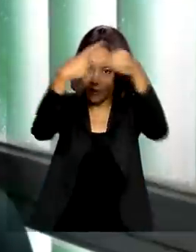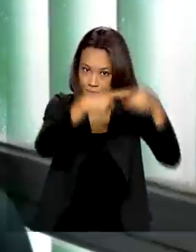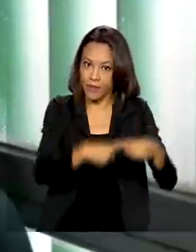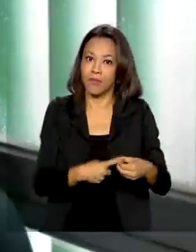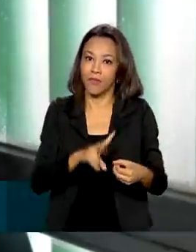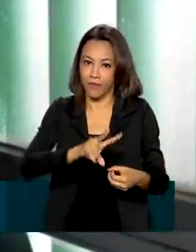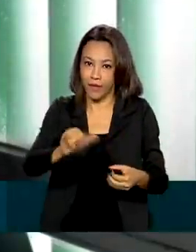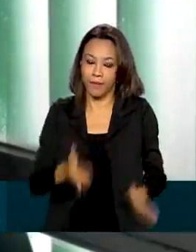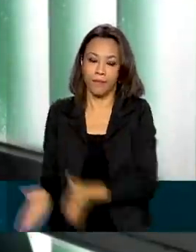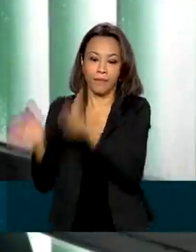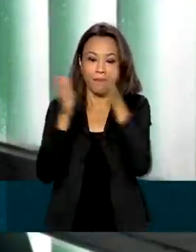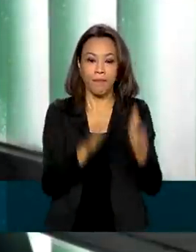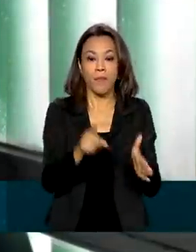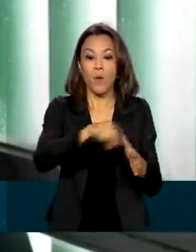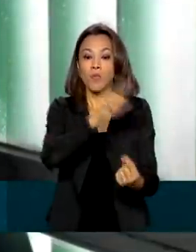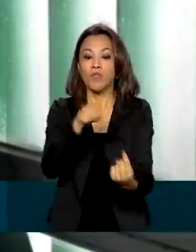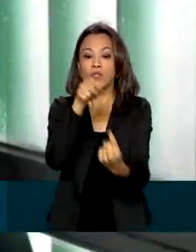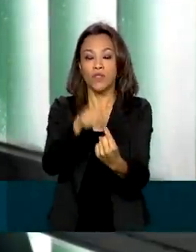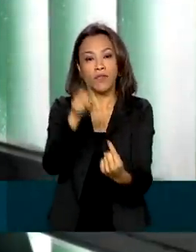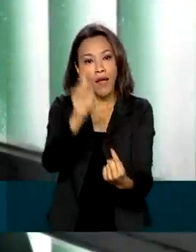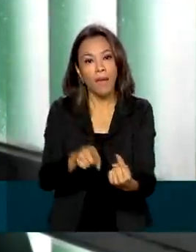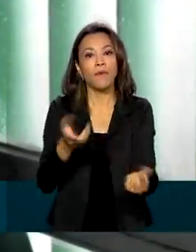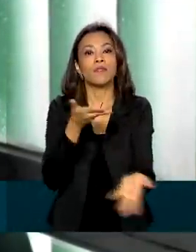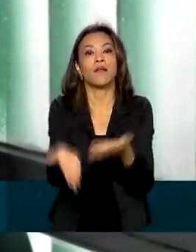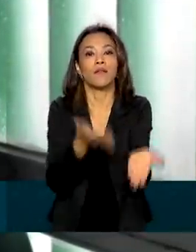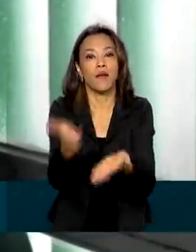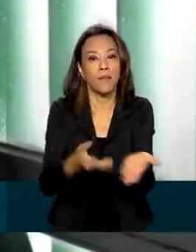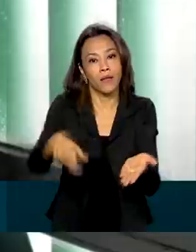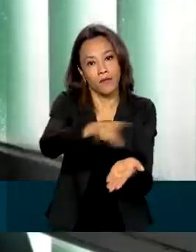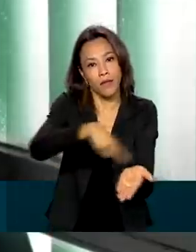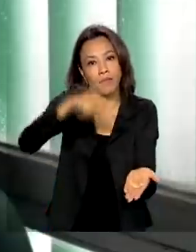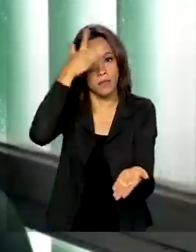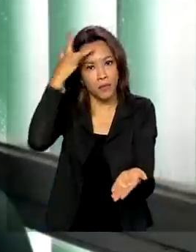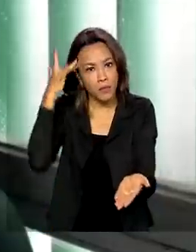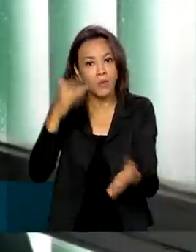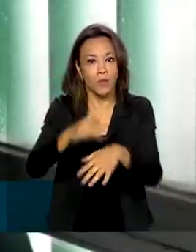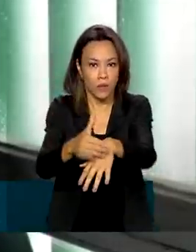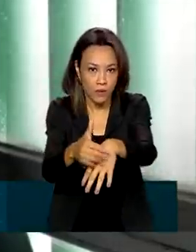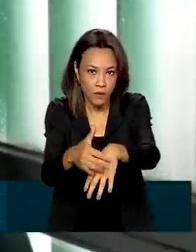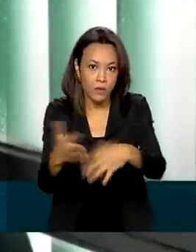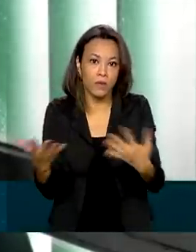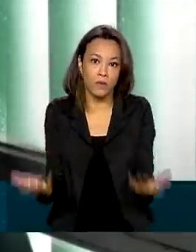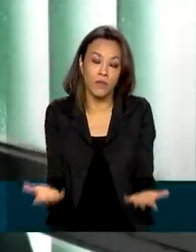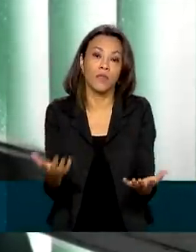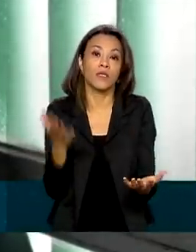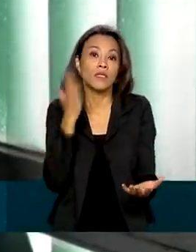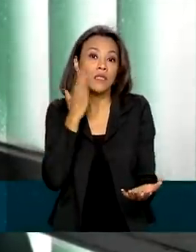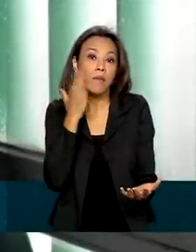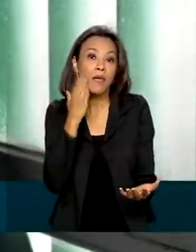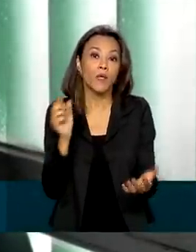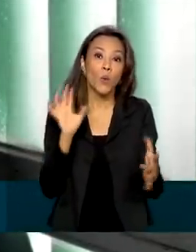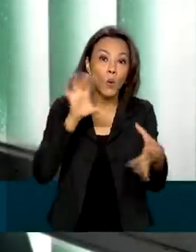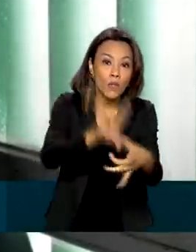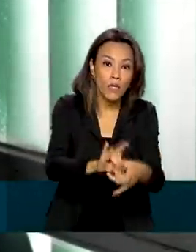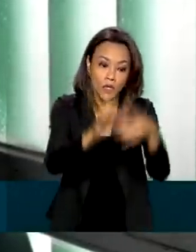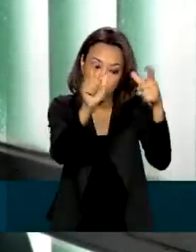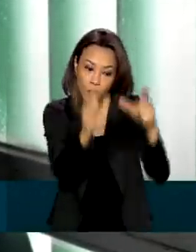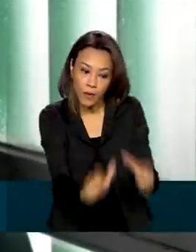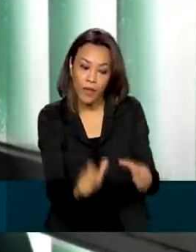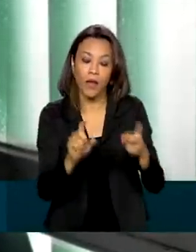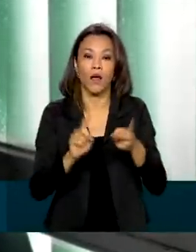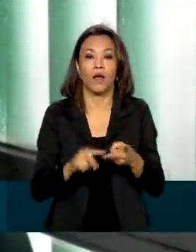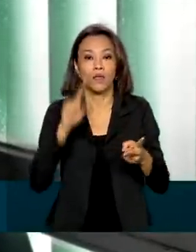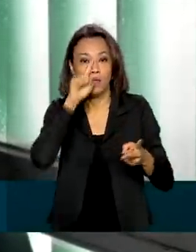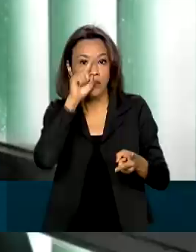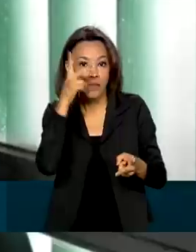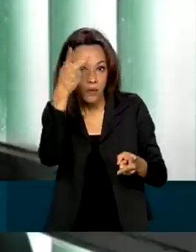recurso seja para aumentar a adesão ao tratamento das pessoas com doenças crônicas, considerando a realidade local, estratificação de risco,